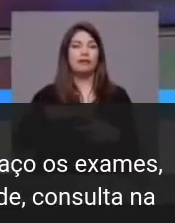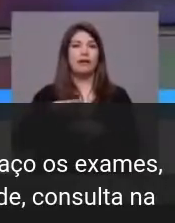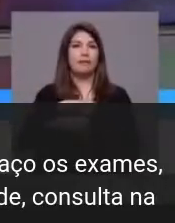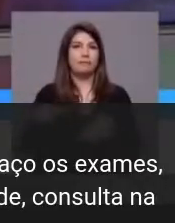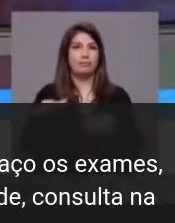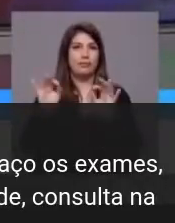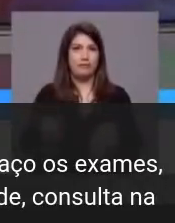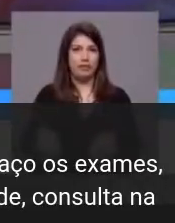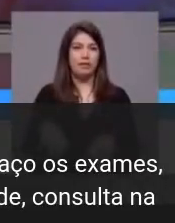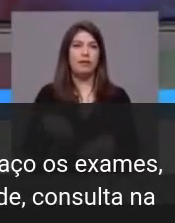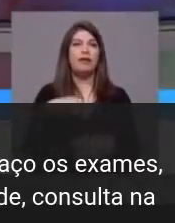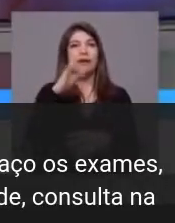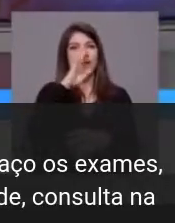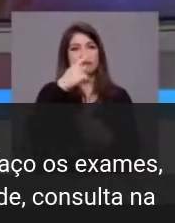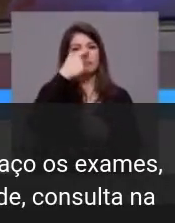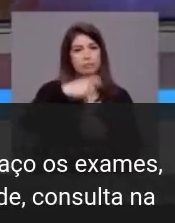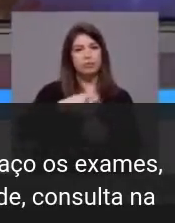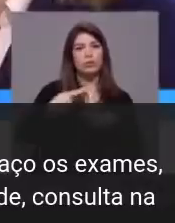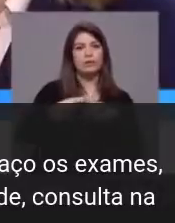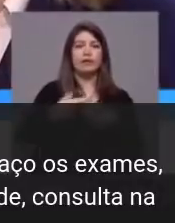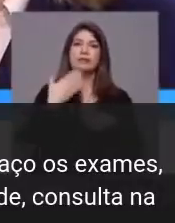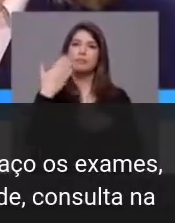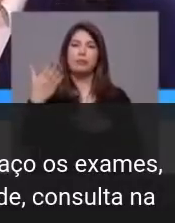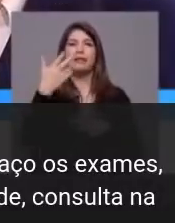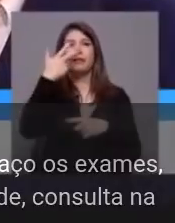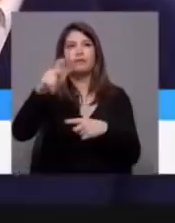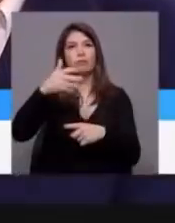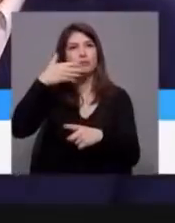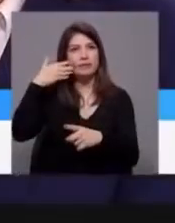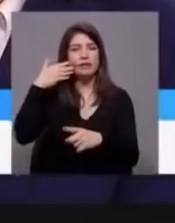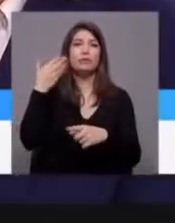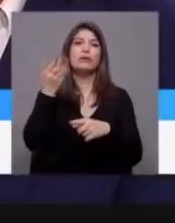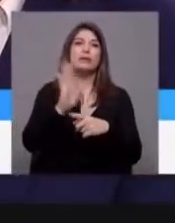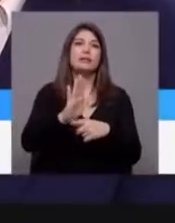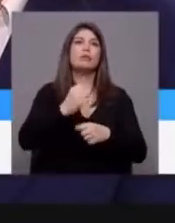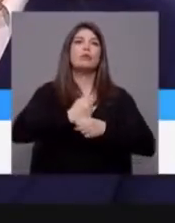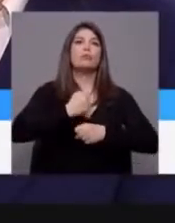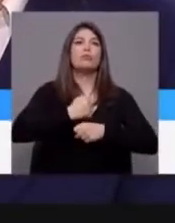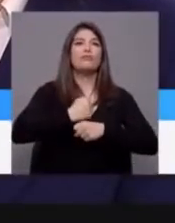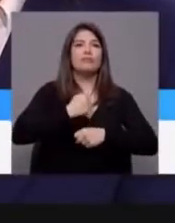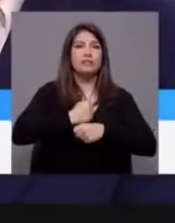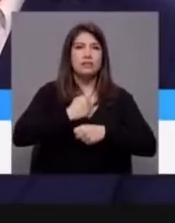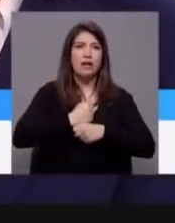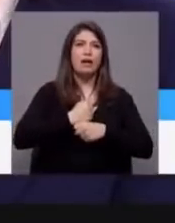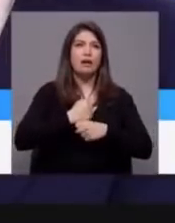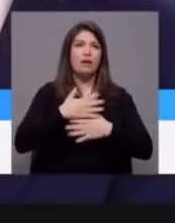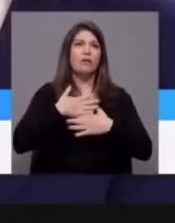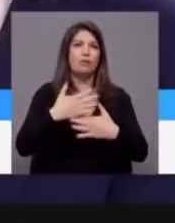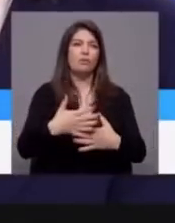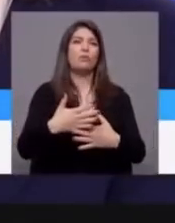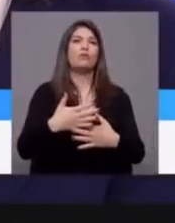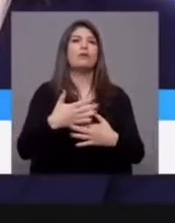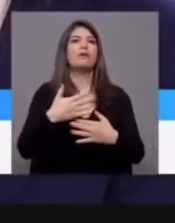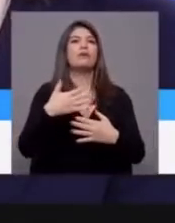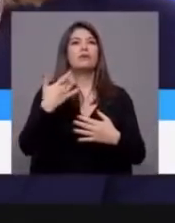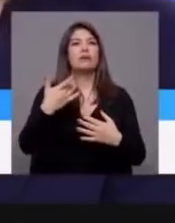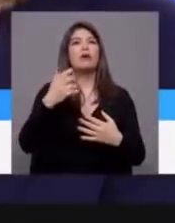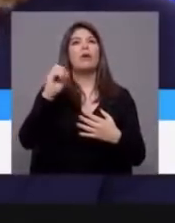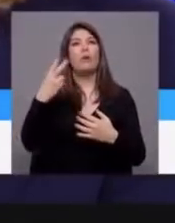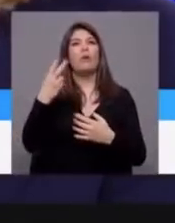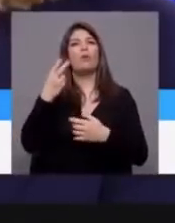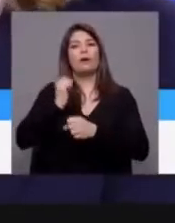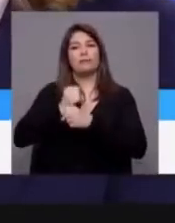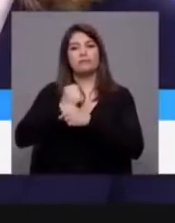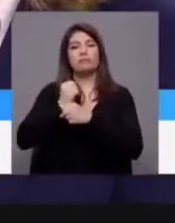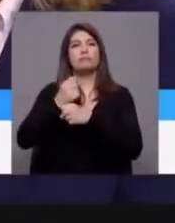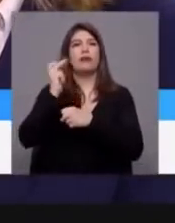gente que pode pedir reforma antecipada. Acabámos, no caso, profissões de desgaste rápido, acabámos para quem tem 40 anos de carreira contributiva